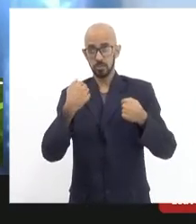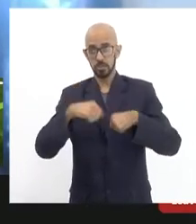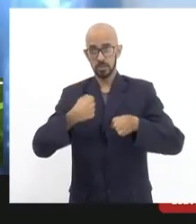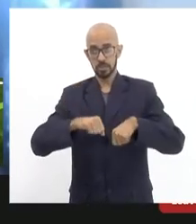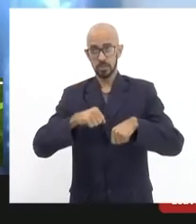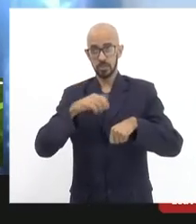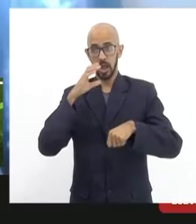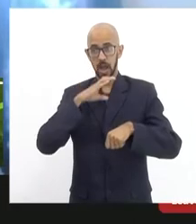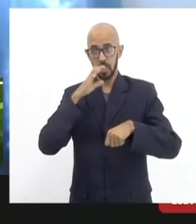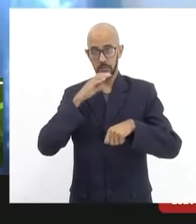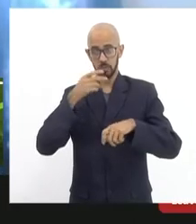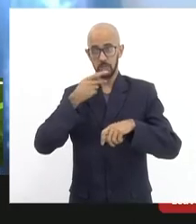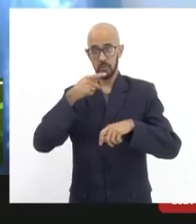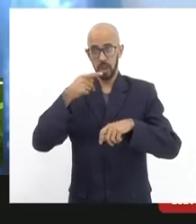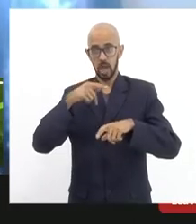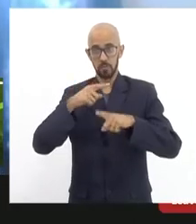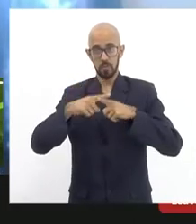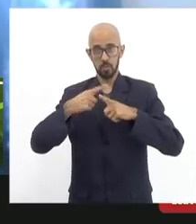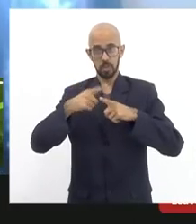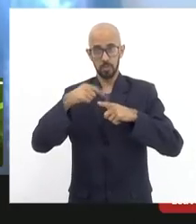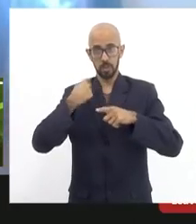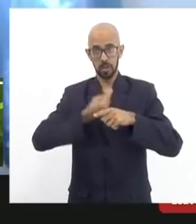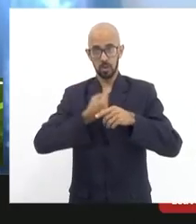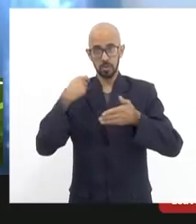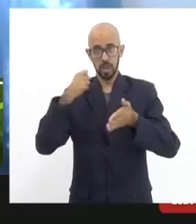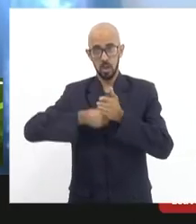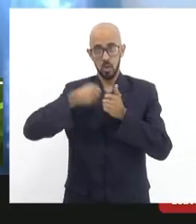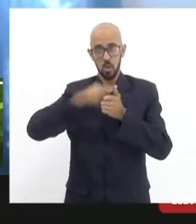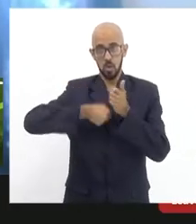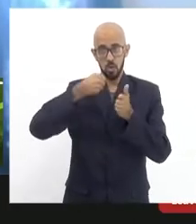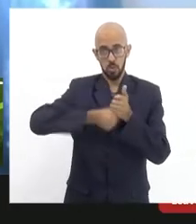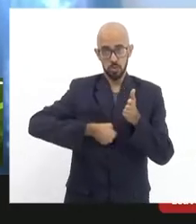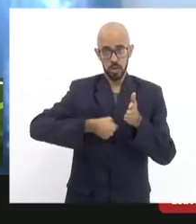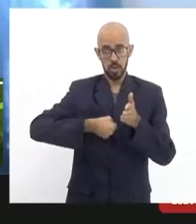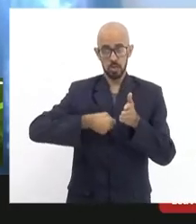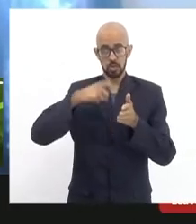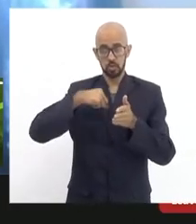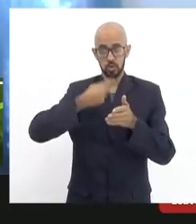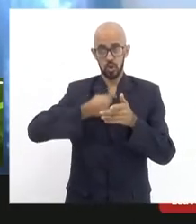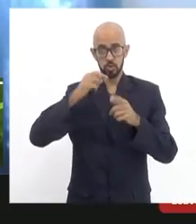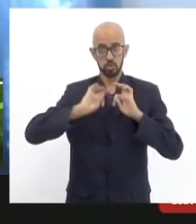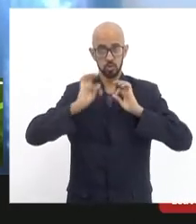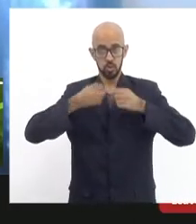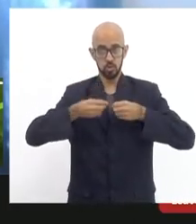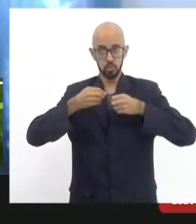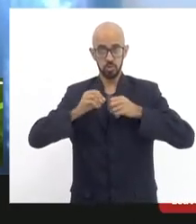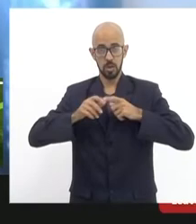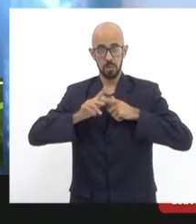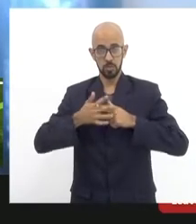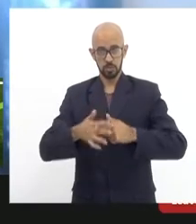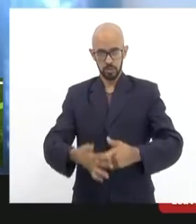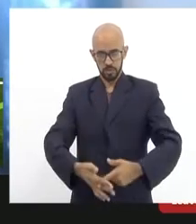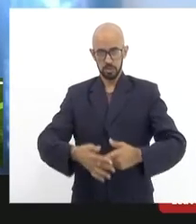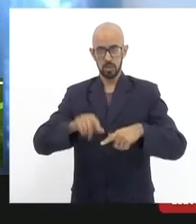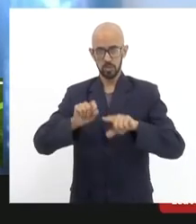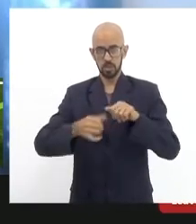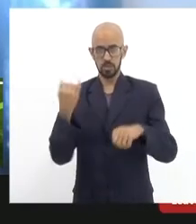dessa nossa luta de nós todos pela manutenção desse